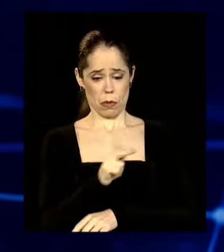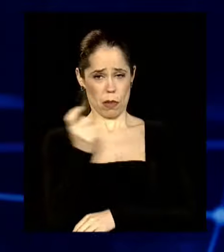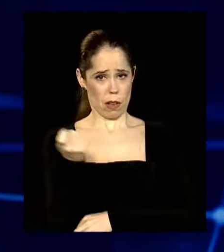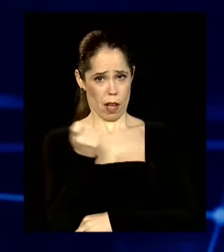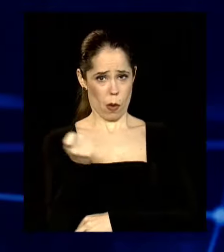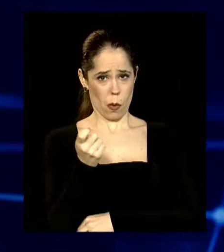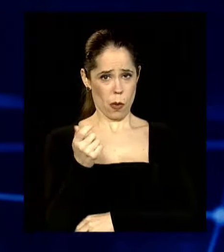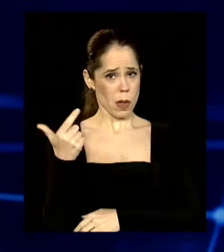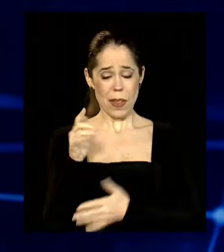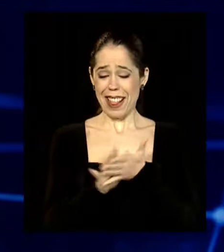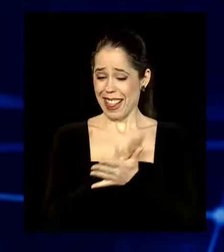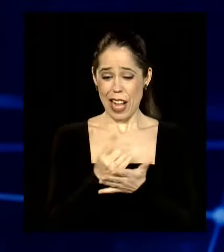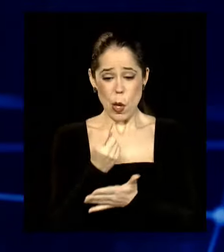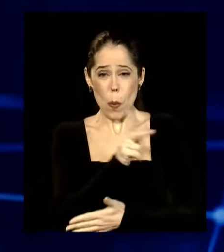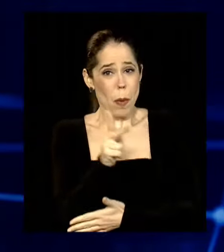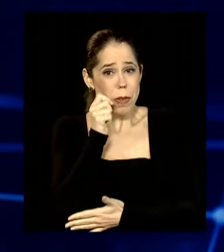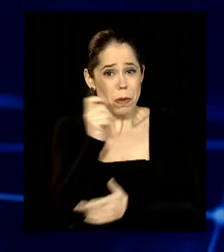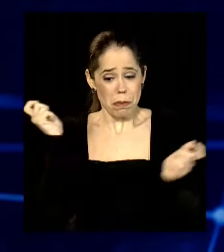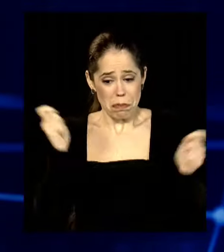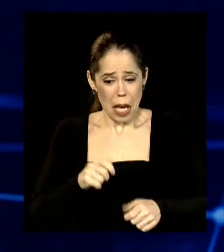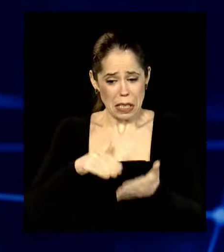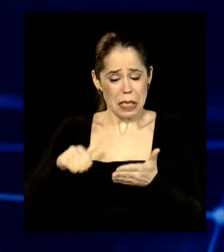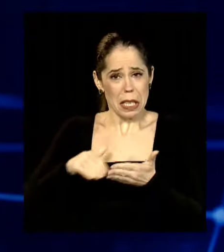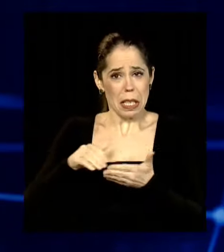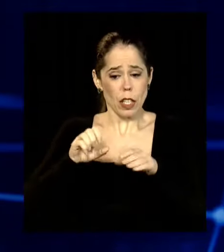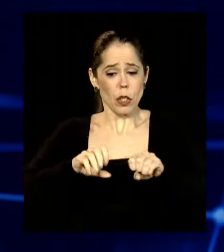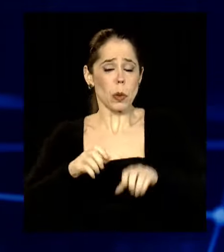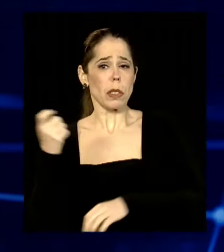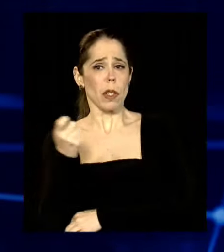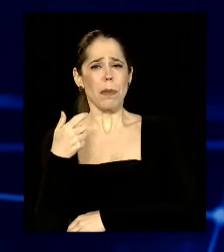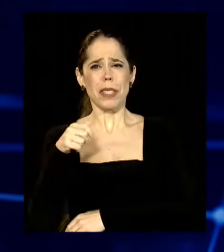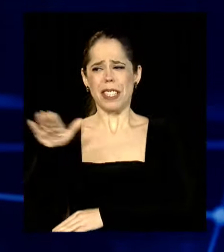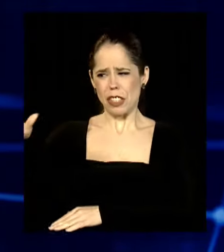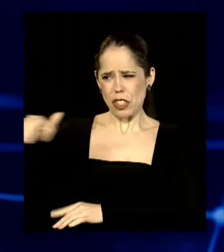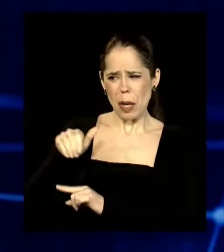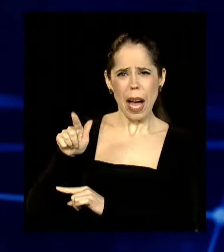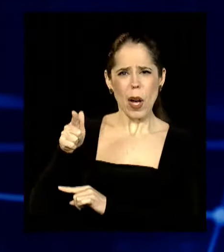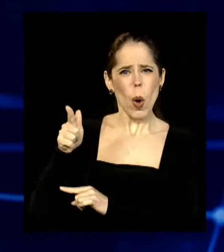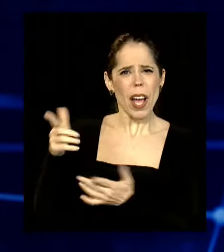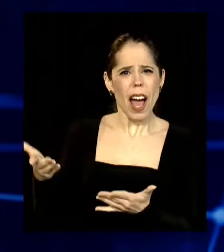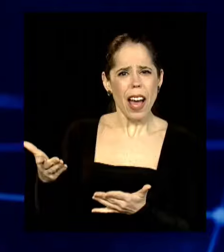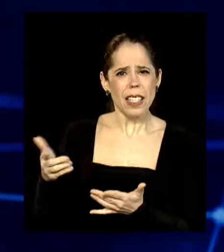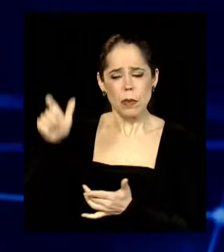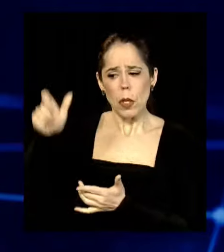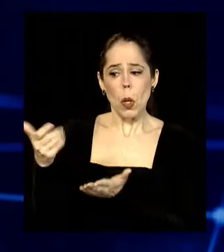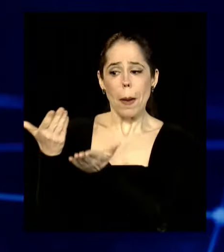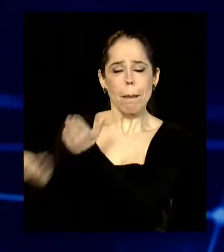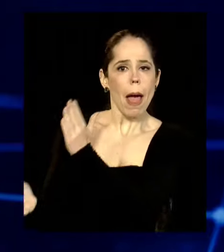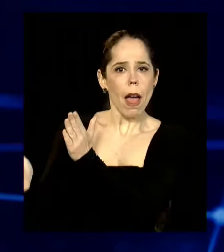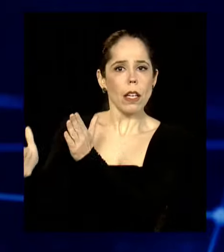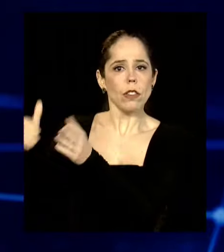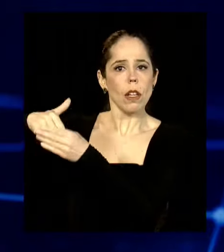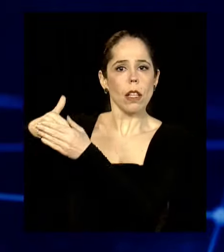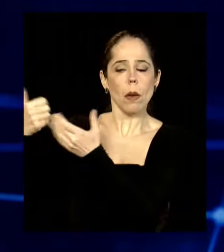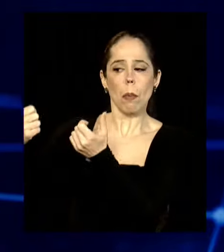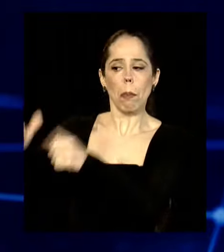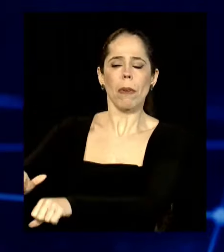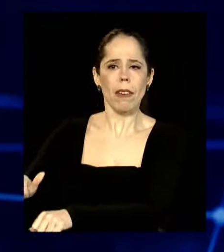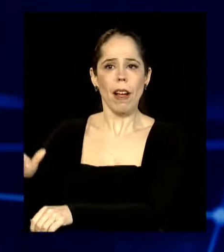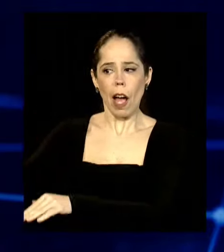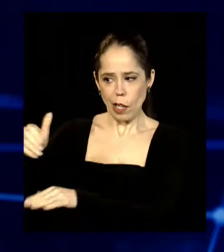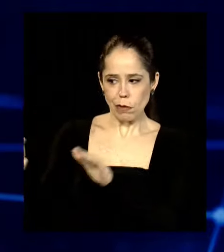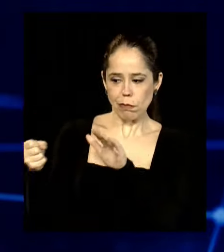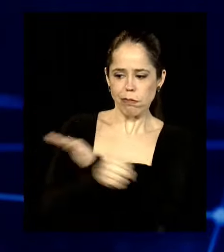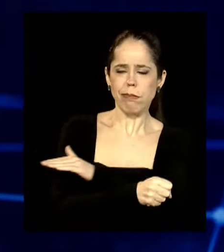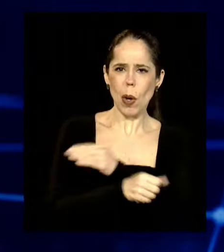de Educação do Rio Grande do Sul? A gente tinha que buscar lá em Goiás uma pessoa que perdeu a eleição para ela ser secretária aqui? Essa é a